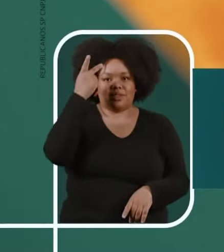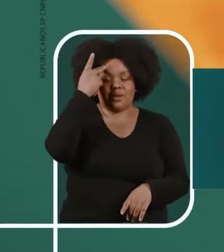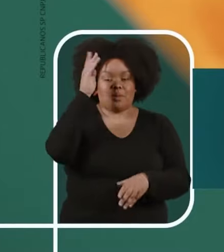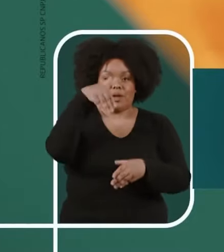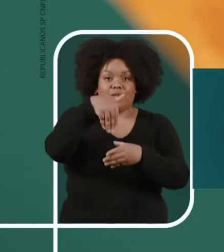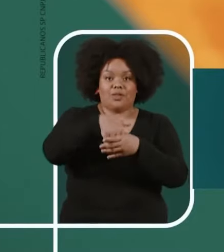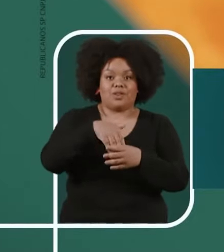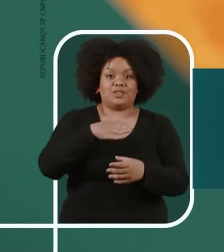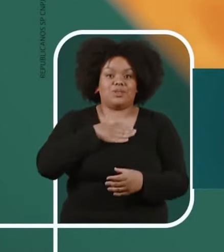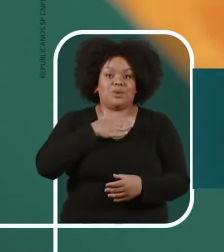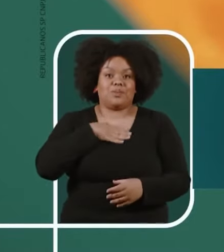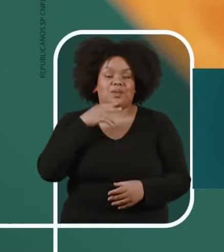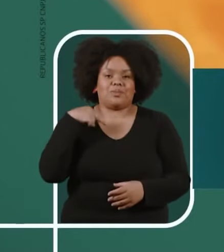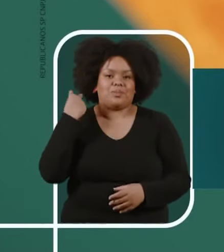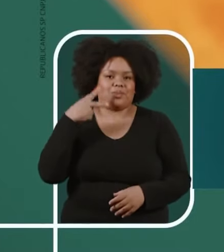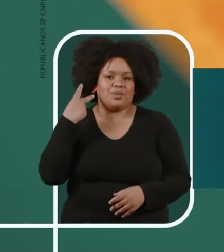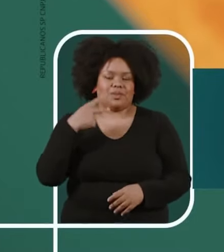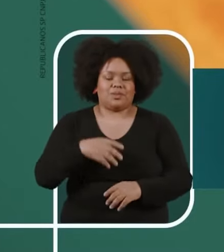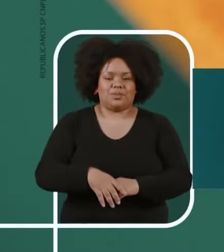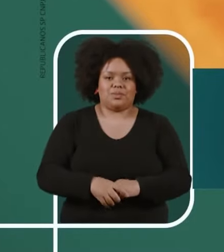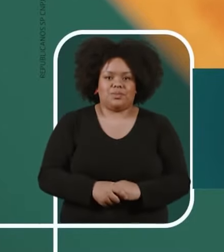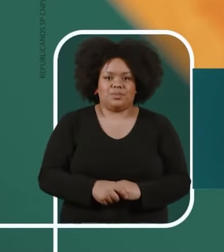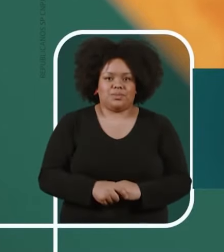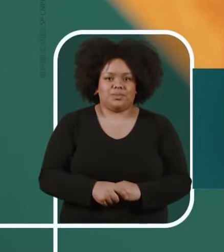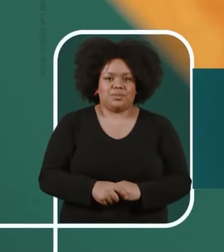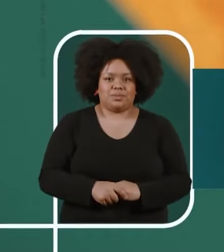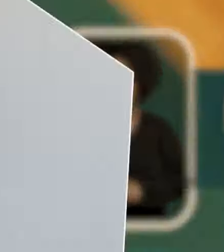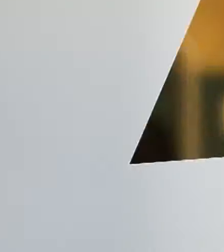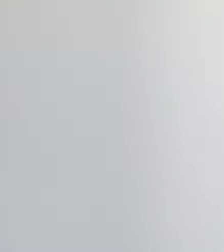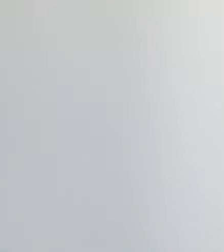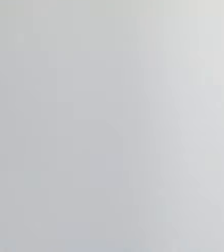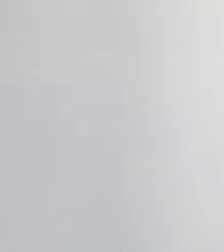São Paulo. Vote 10-401.